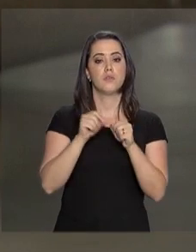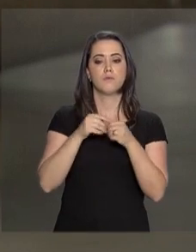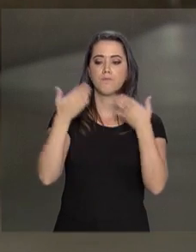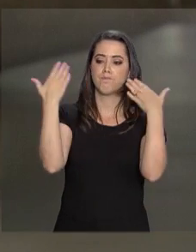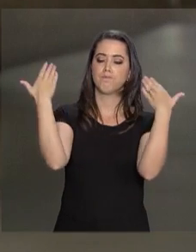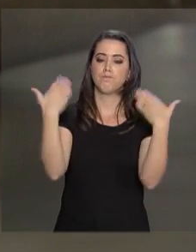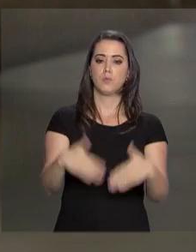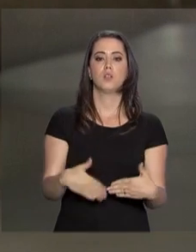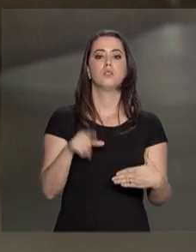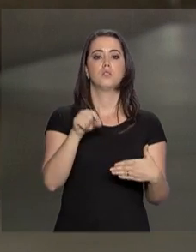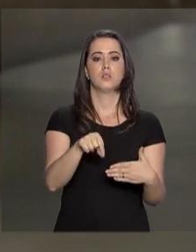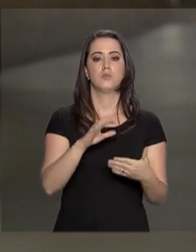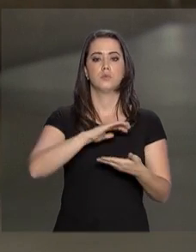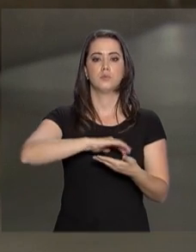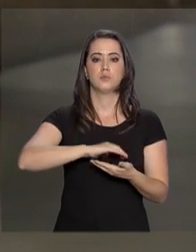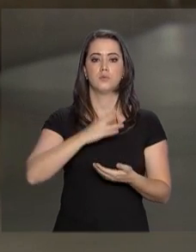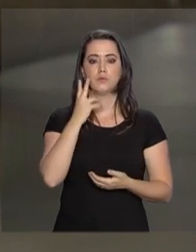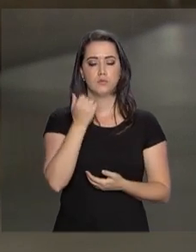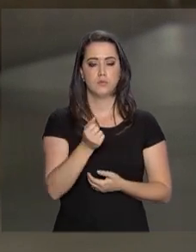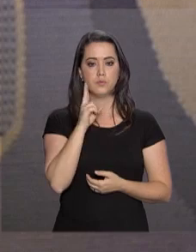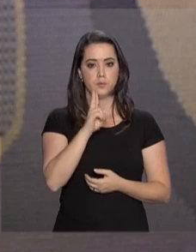frente do Itamaraty.